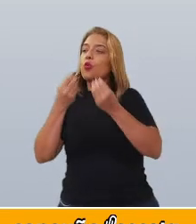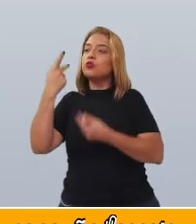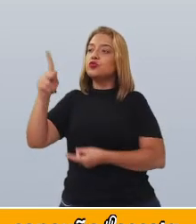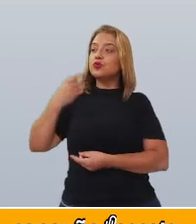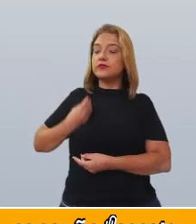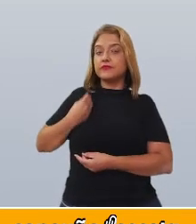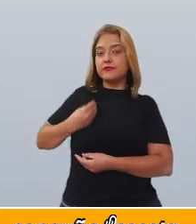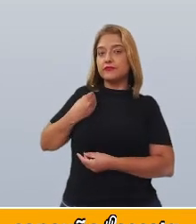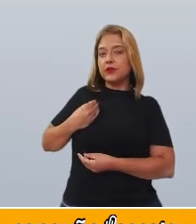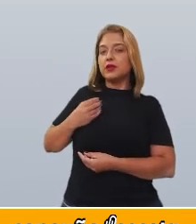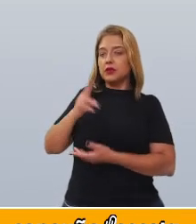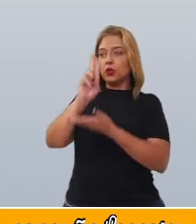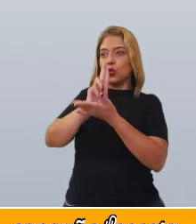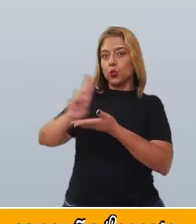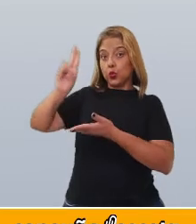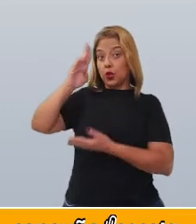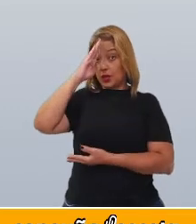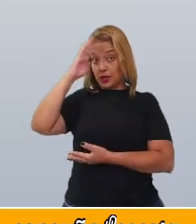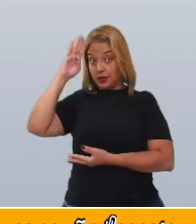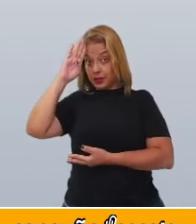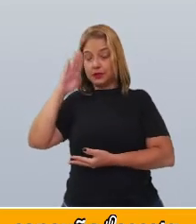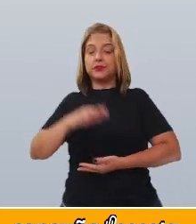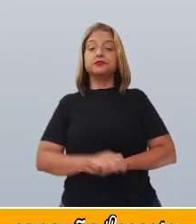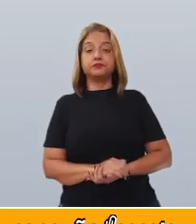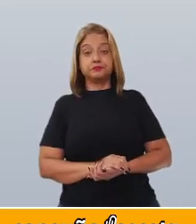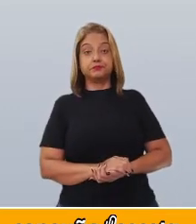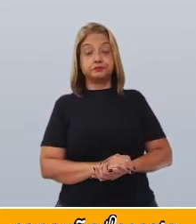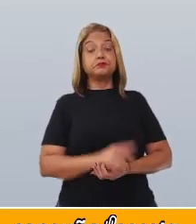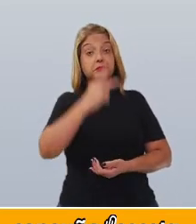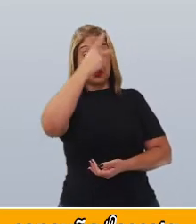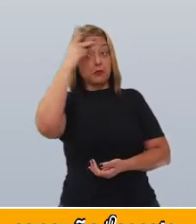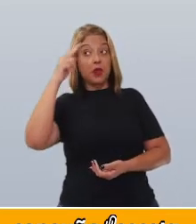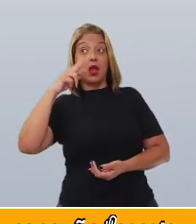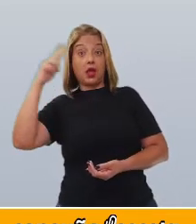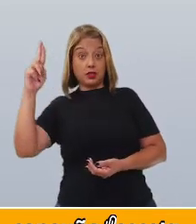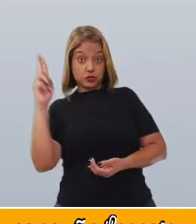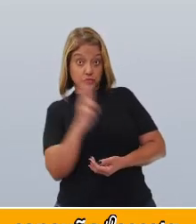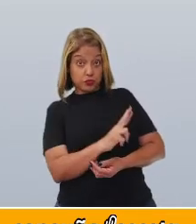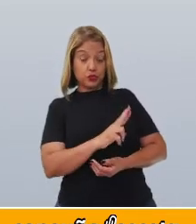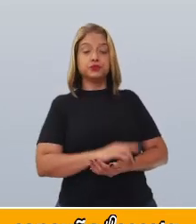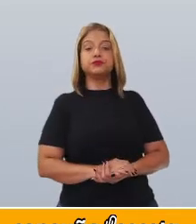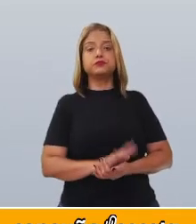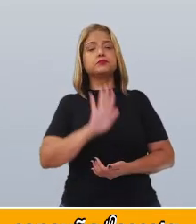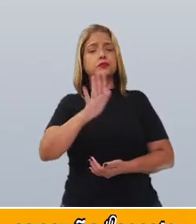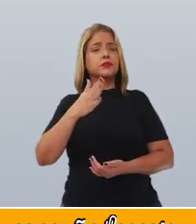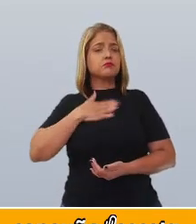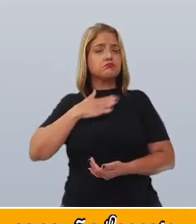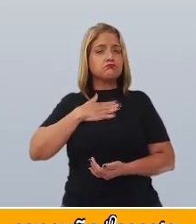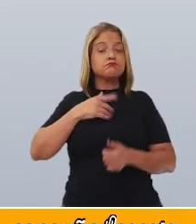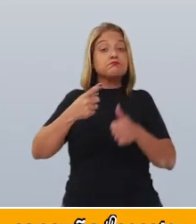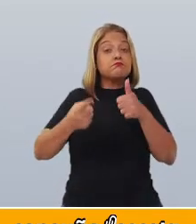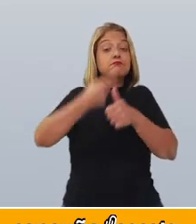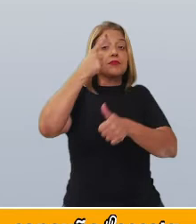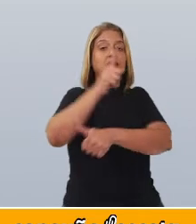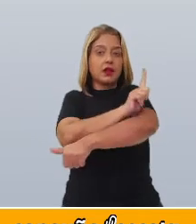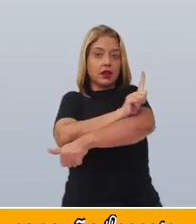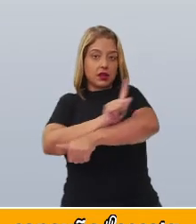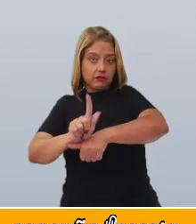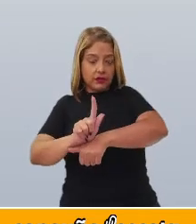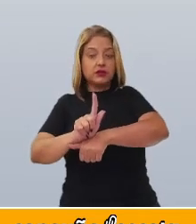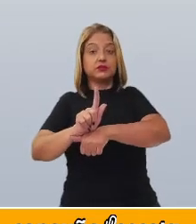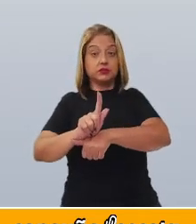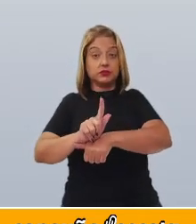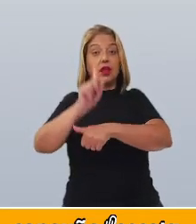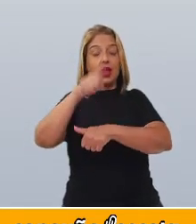E agora o entrevistado, John Lunks, responde. Minha primeira graduação foi